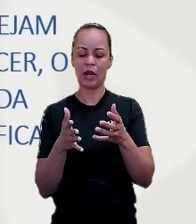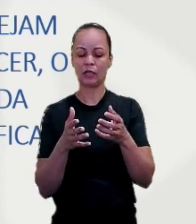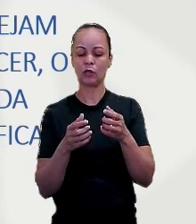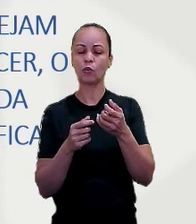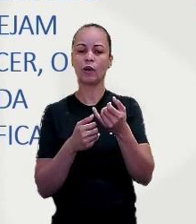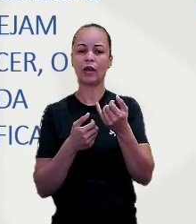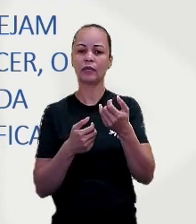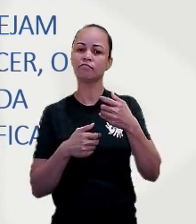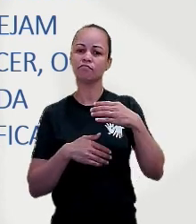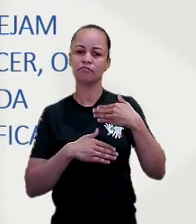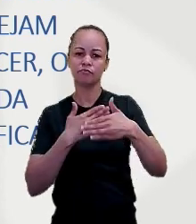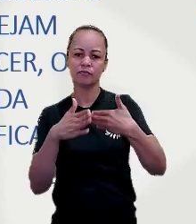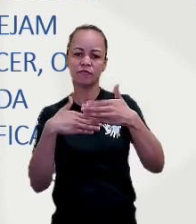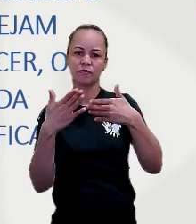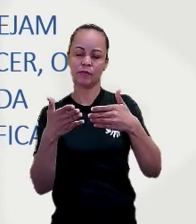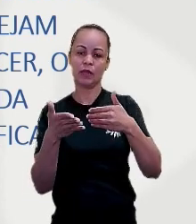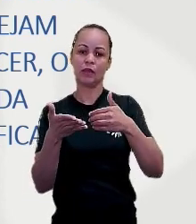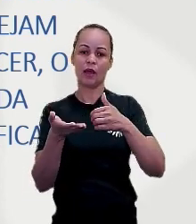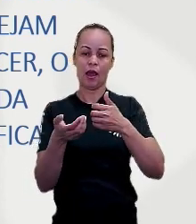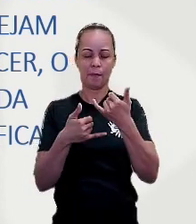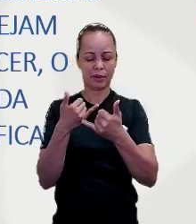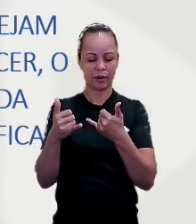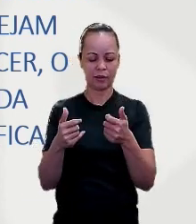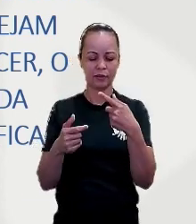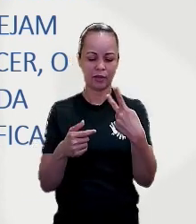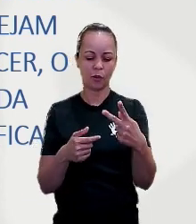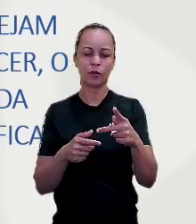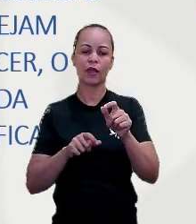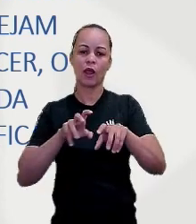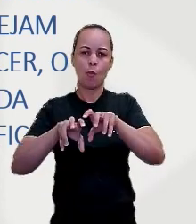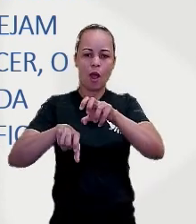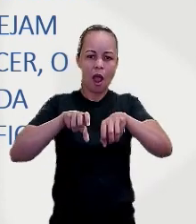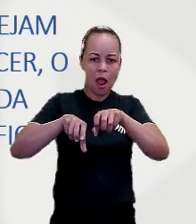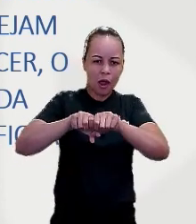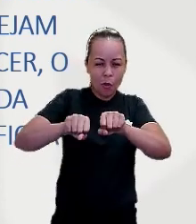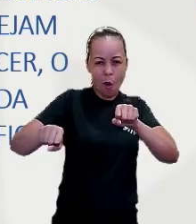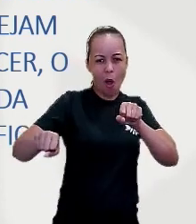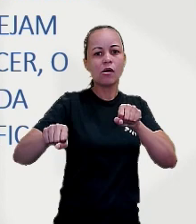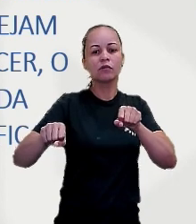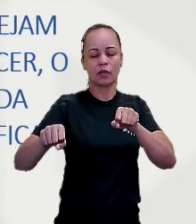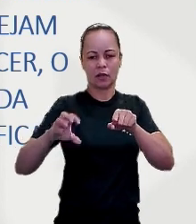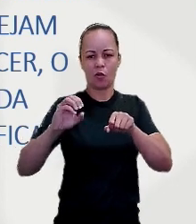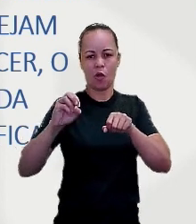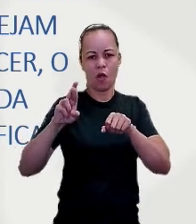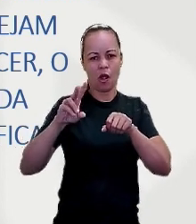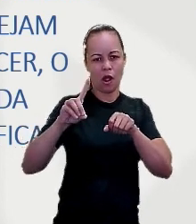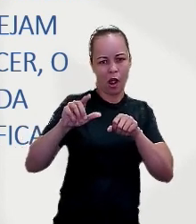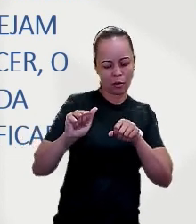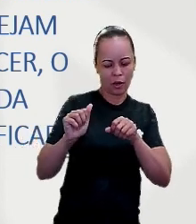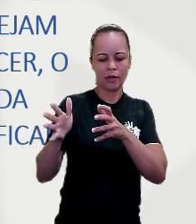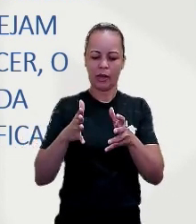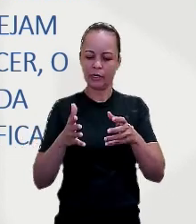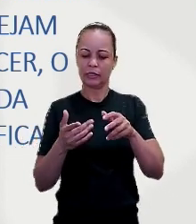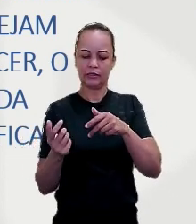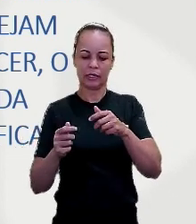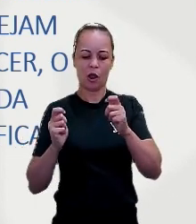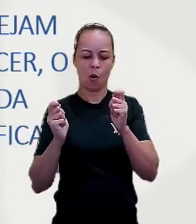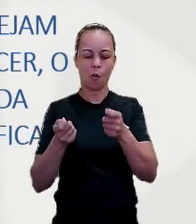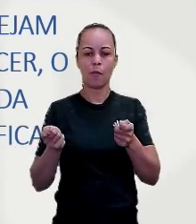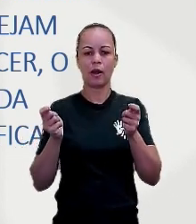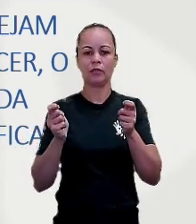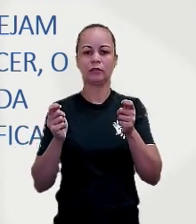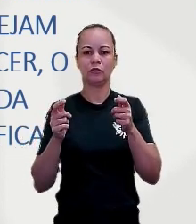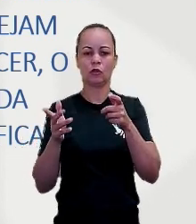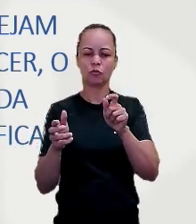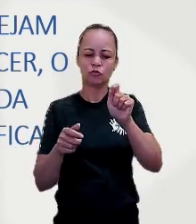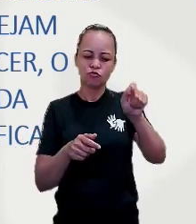uma corda. Um dos participantes será escolhido para ser o balançador, que será o responsável por